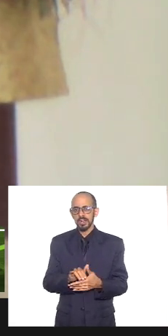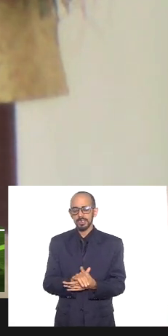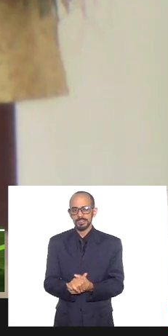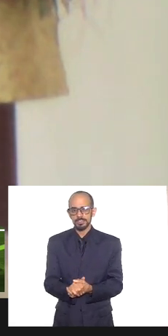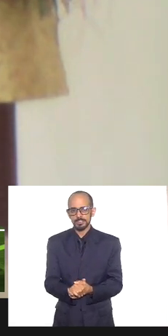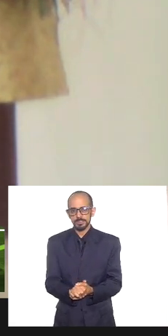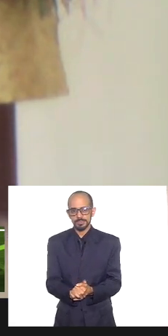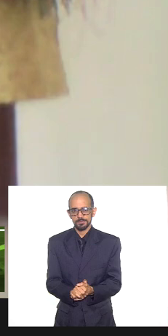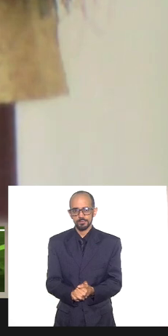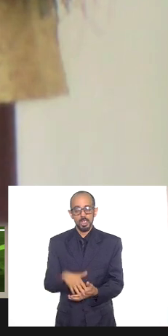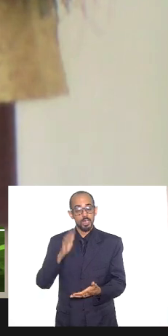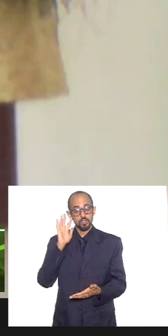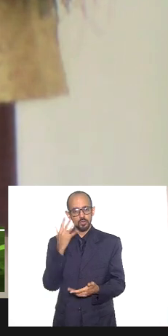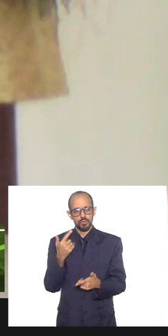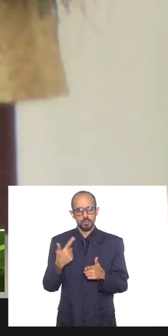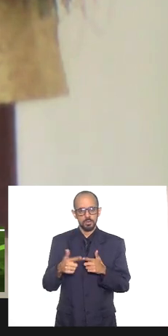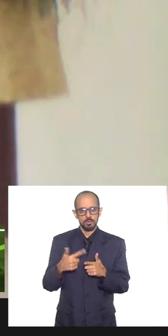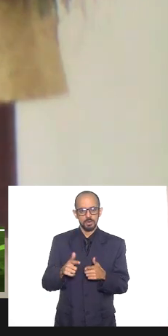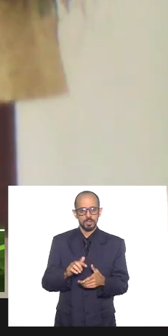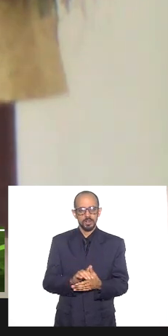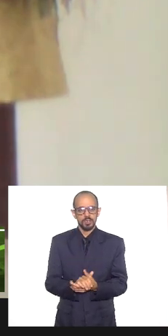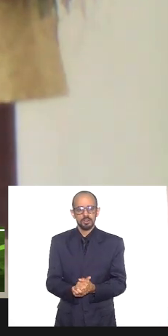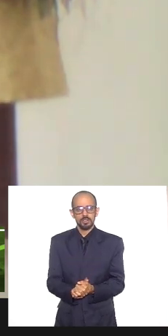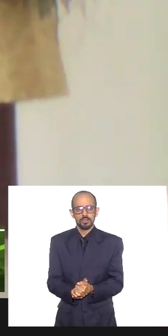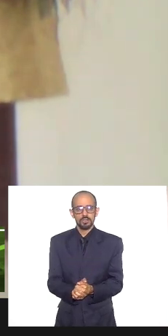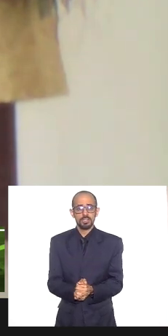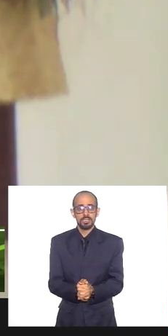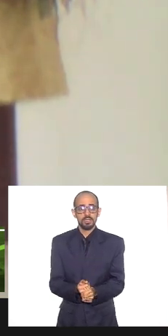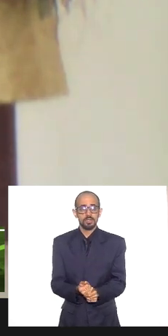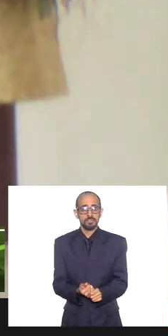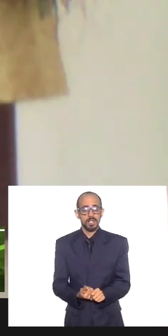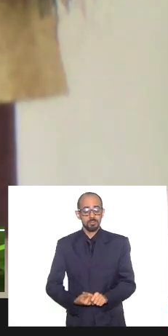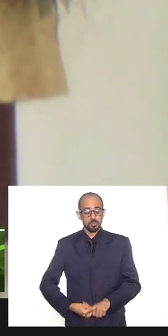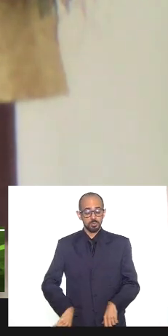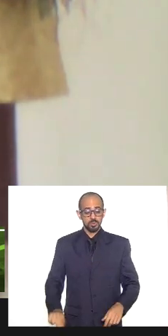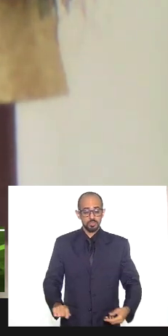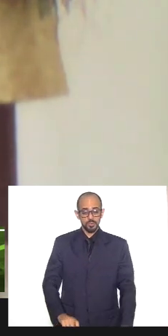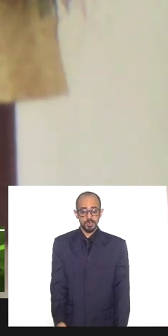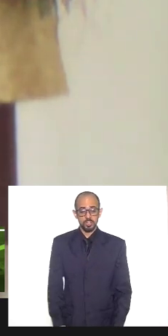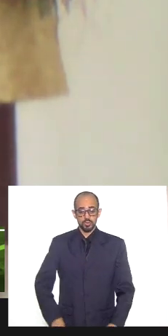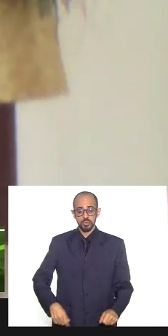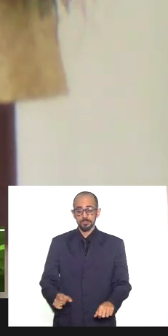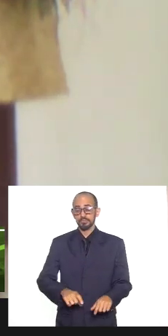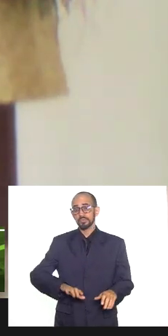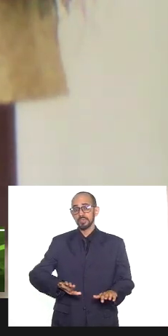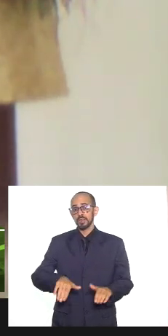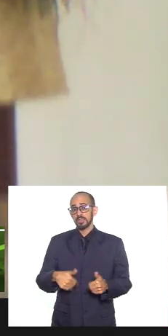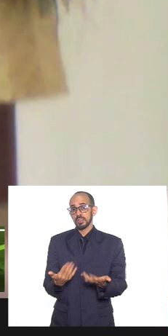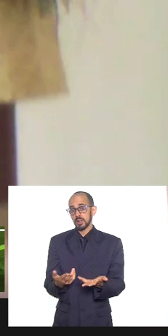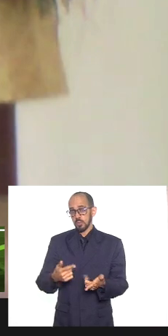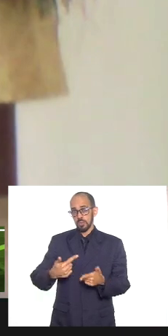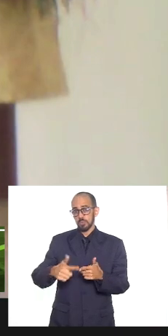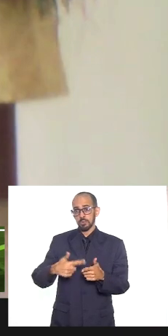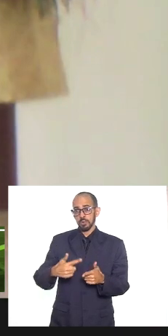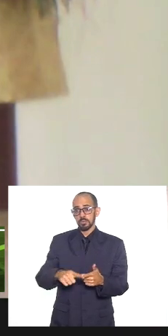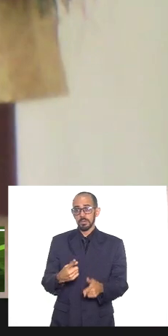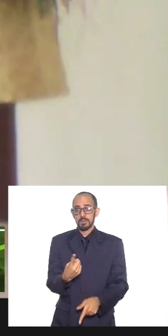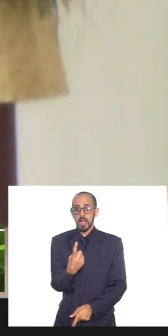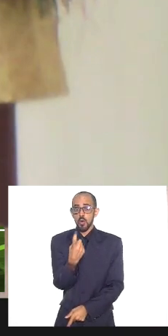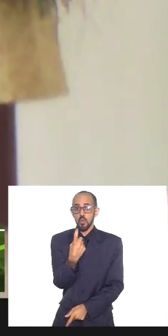resolver. Por exemplo, a questão do maniqueísmo, da dualidade, do bem e do mal. É uma coisa que está